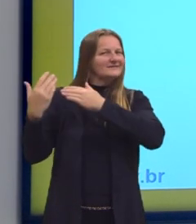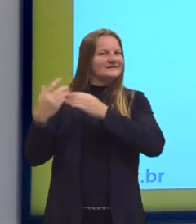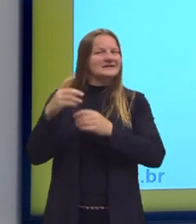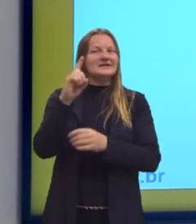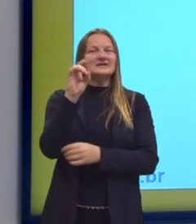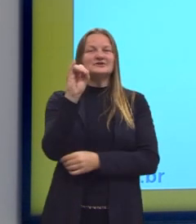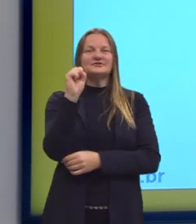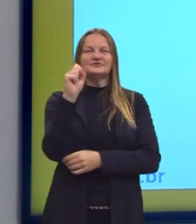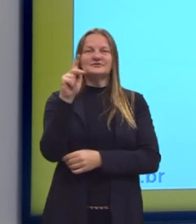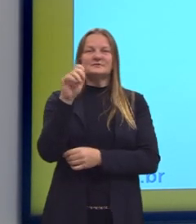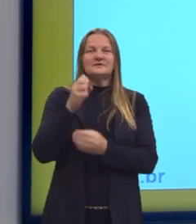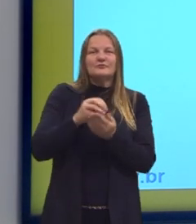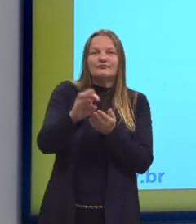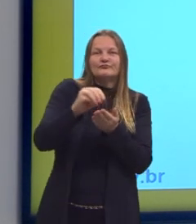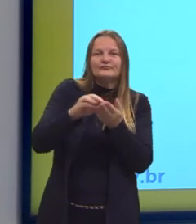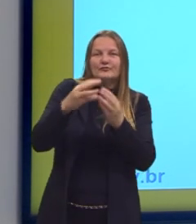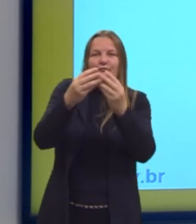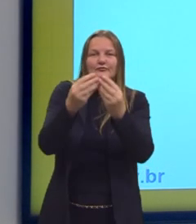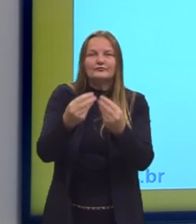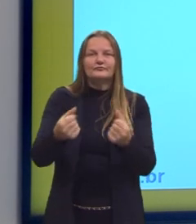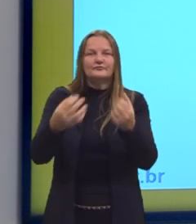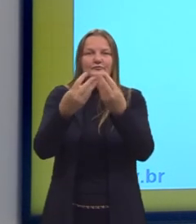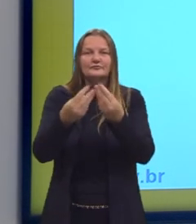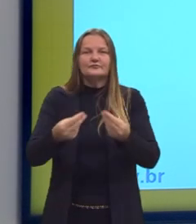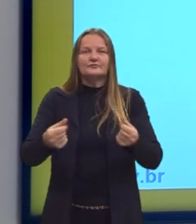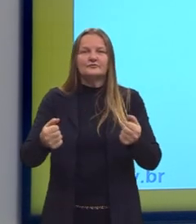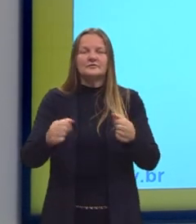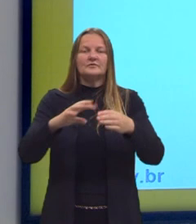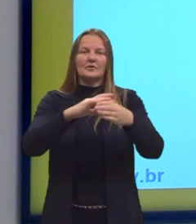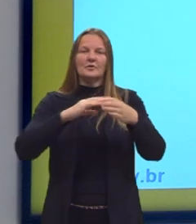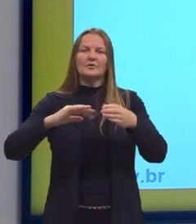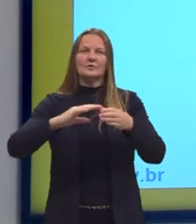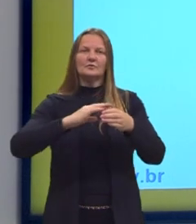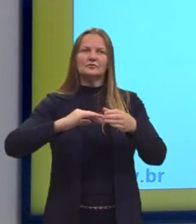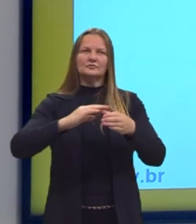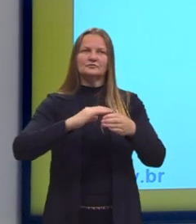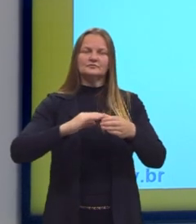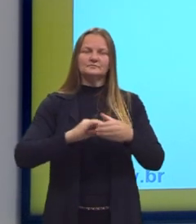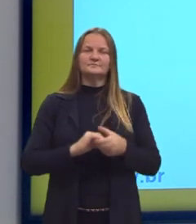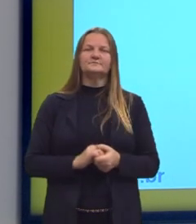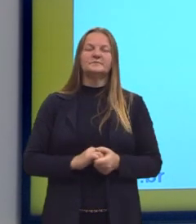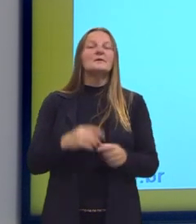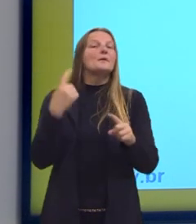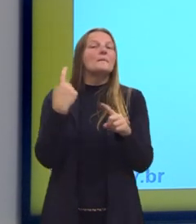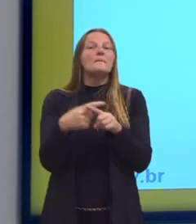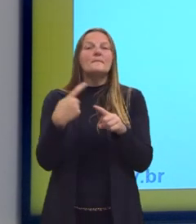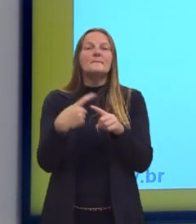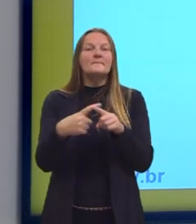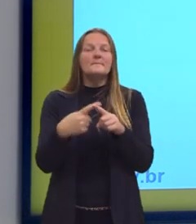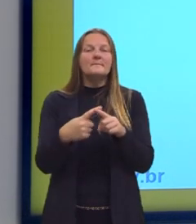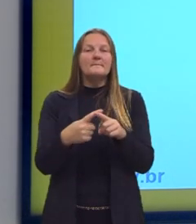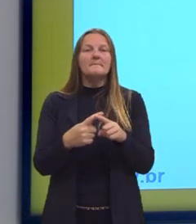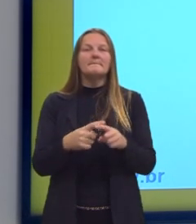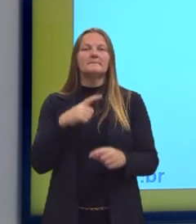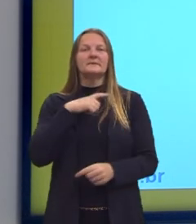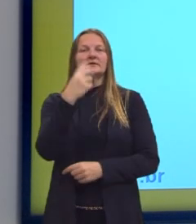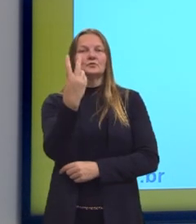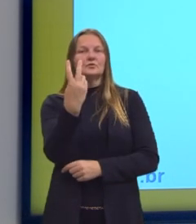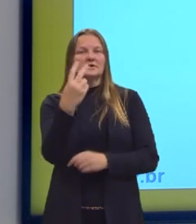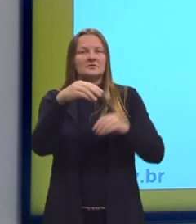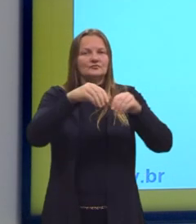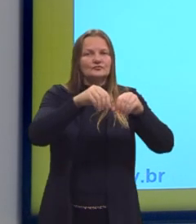homogênea, e são soluções. uma dispersão, solução. Porque eu tenho duas ou mais